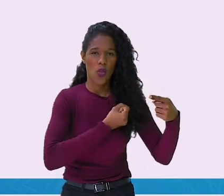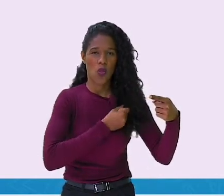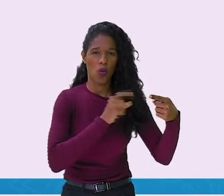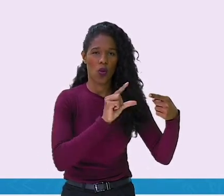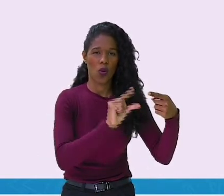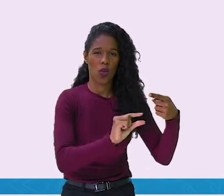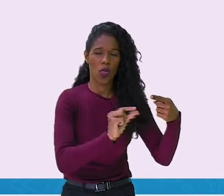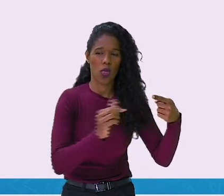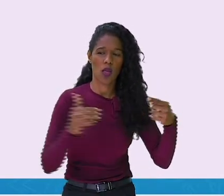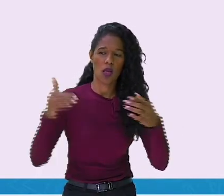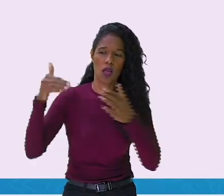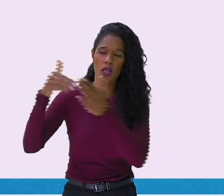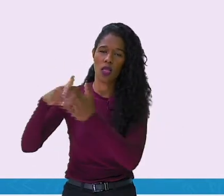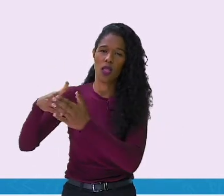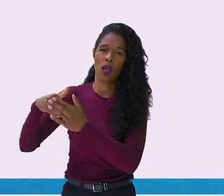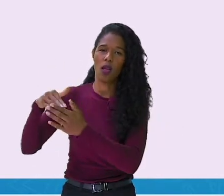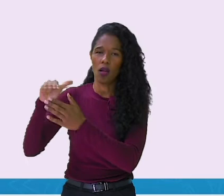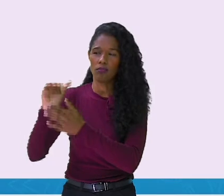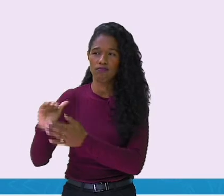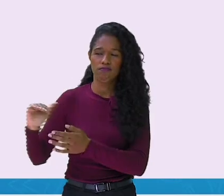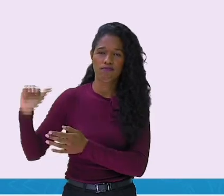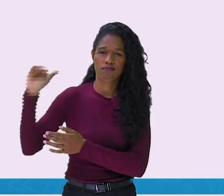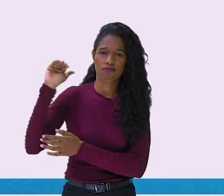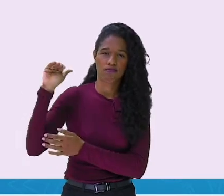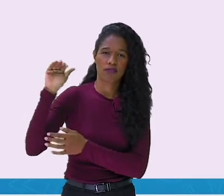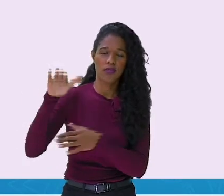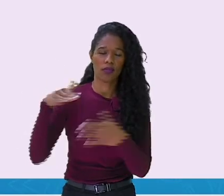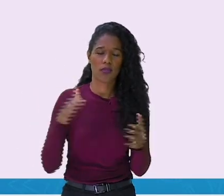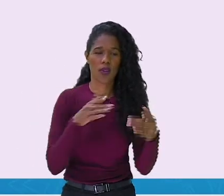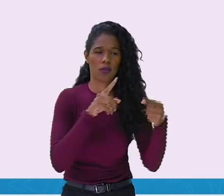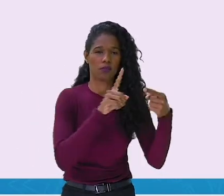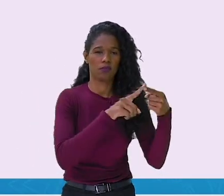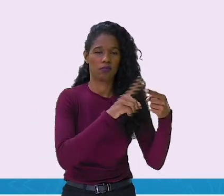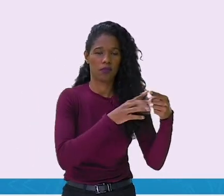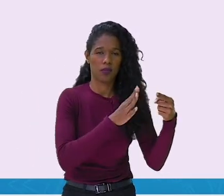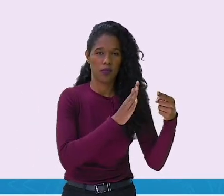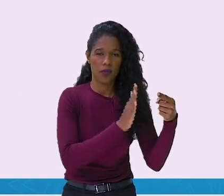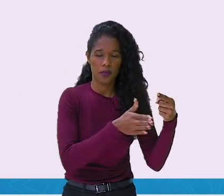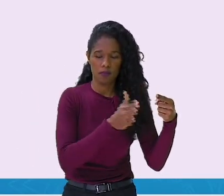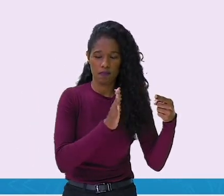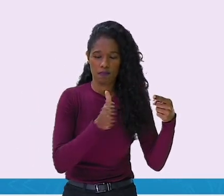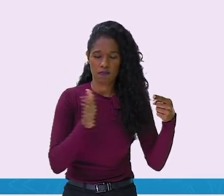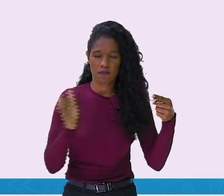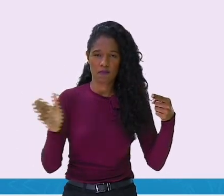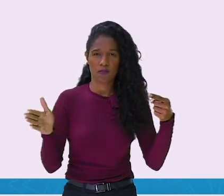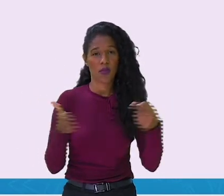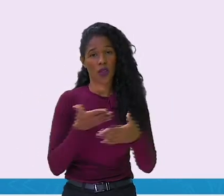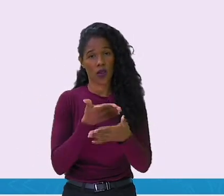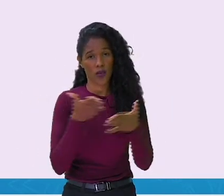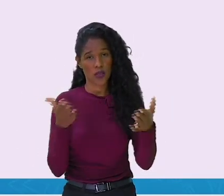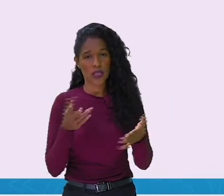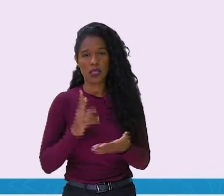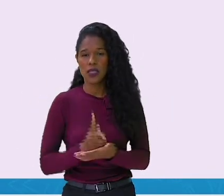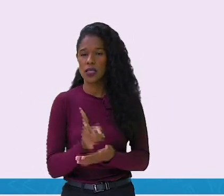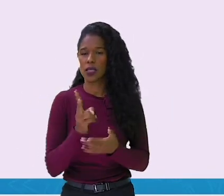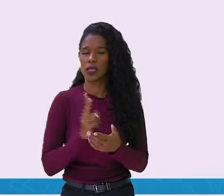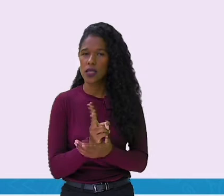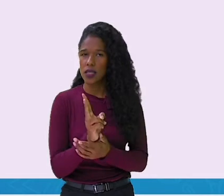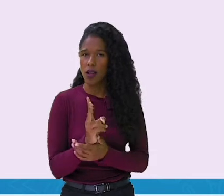para Então, ordem crescente, vocês sempre irão observar na própria palavra,